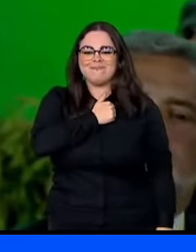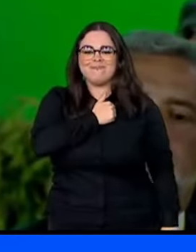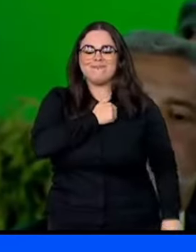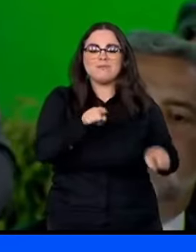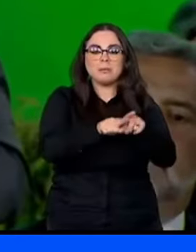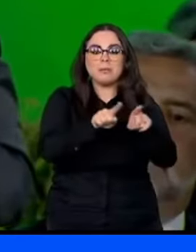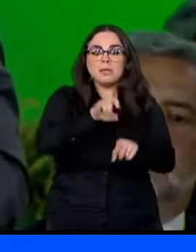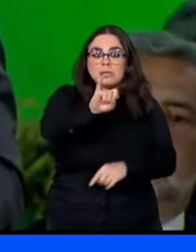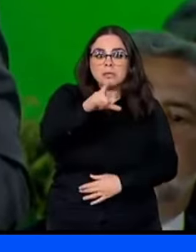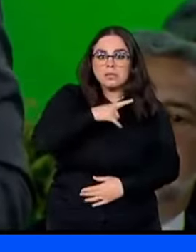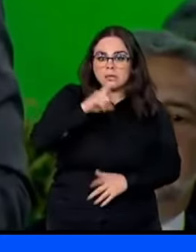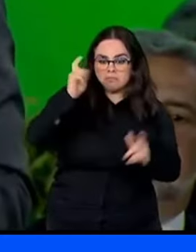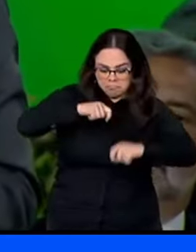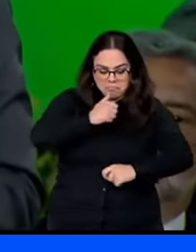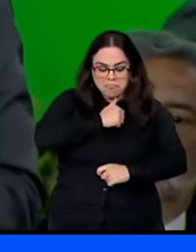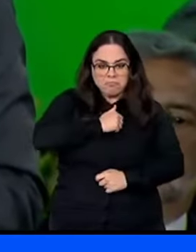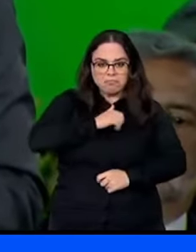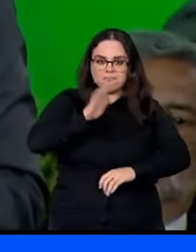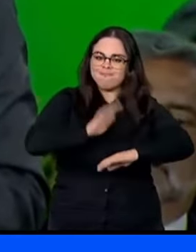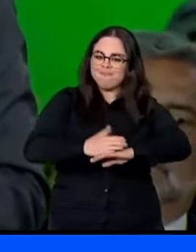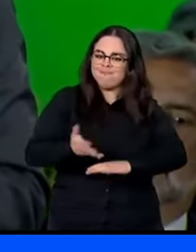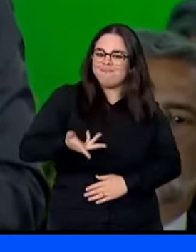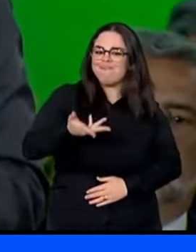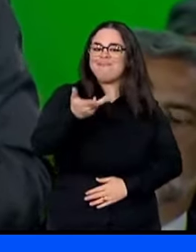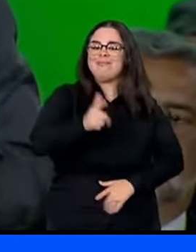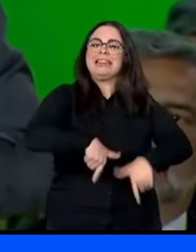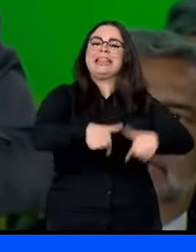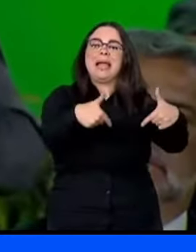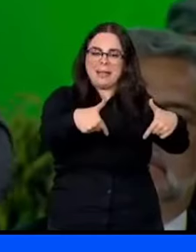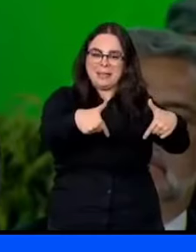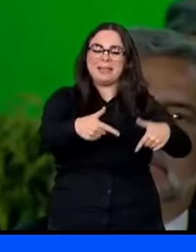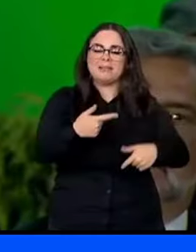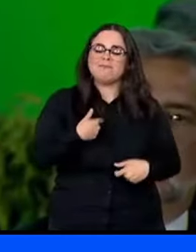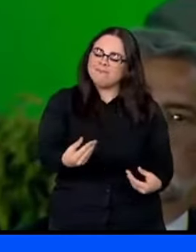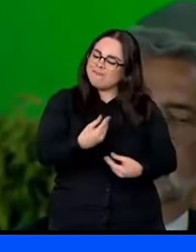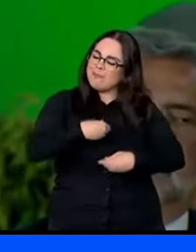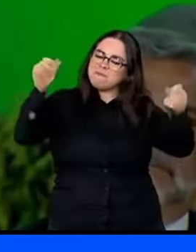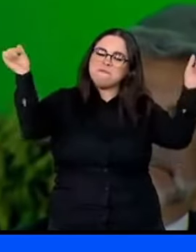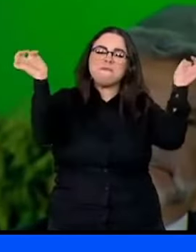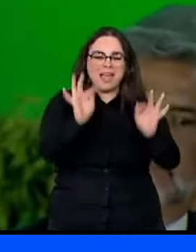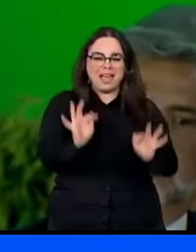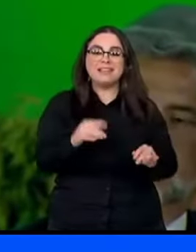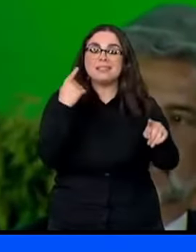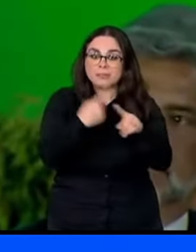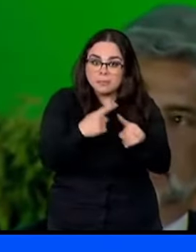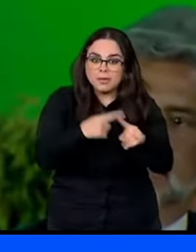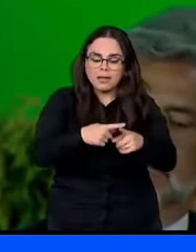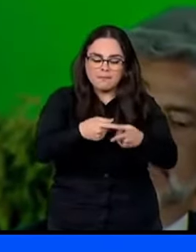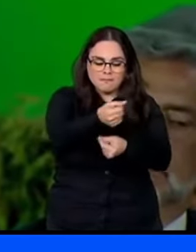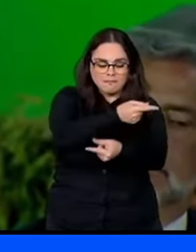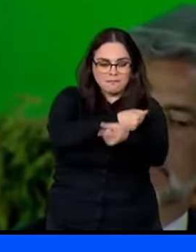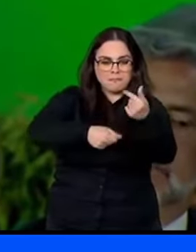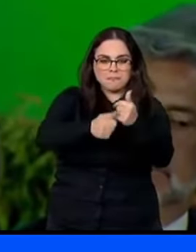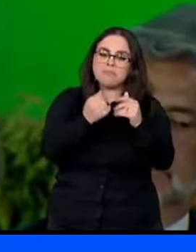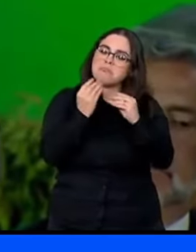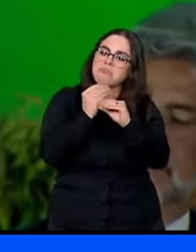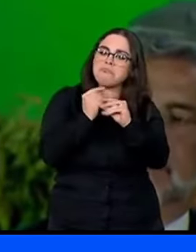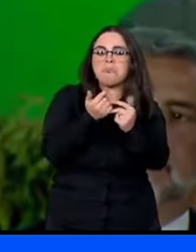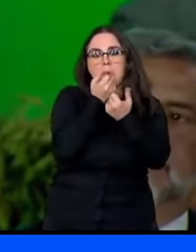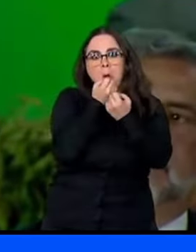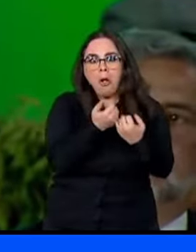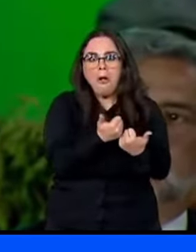Porque se a gente tiver A gente faz E eu estou muito feliz Porque a economia está razoável